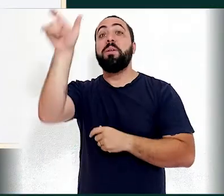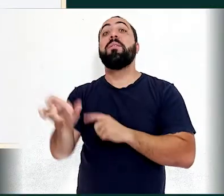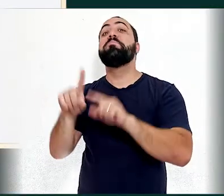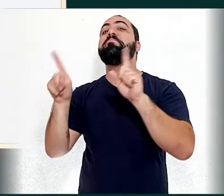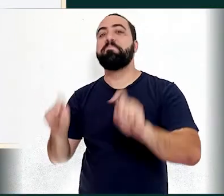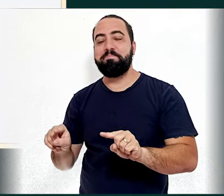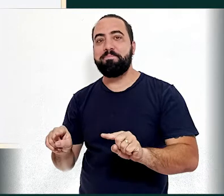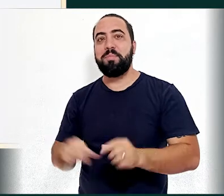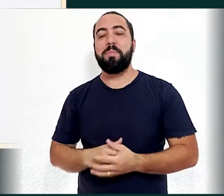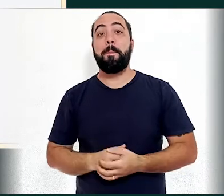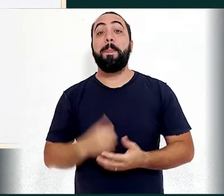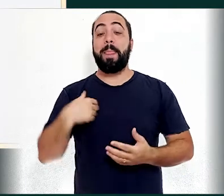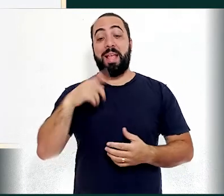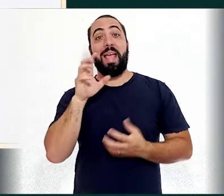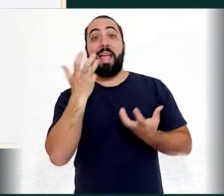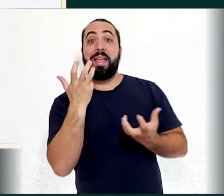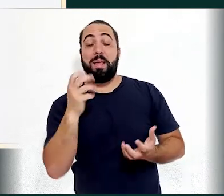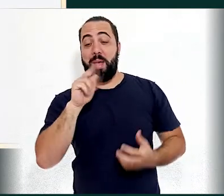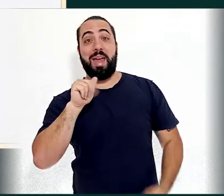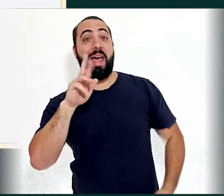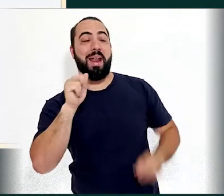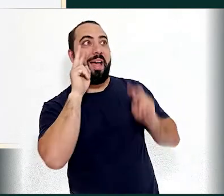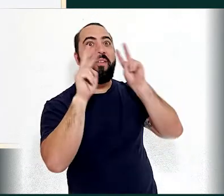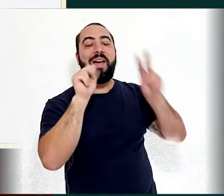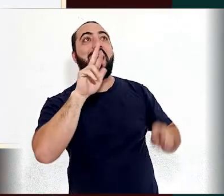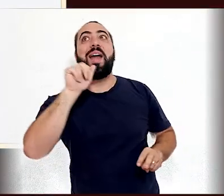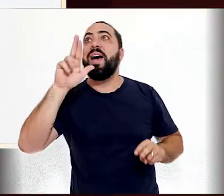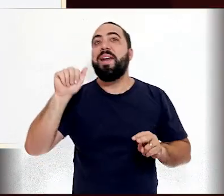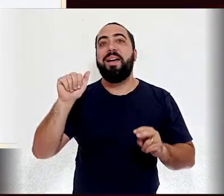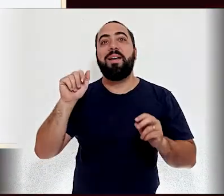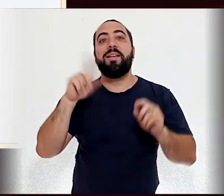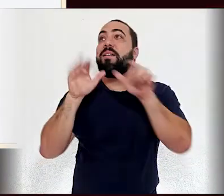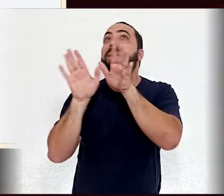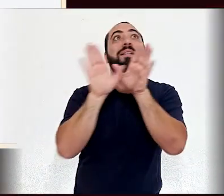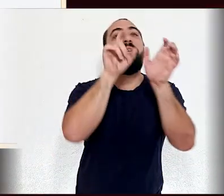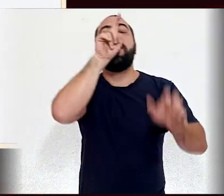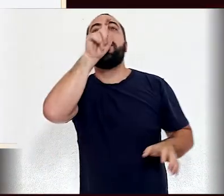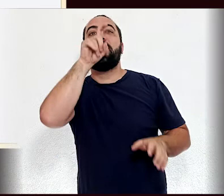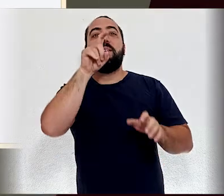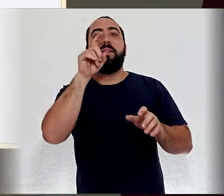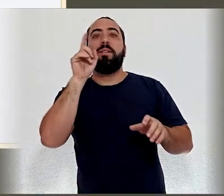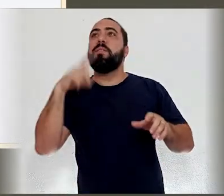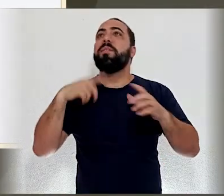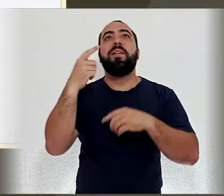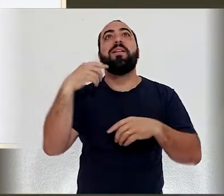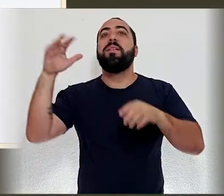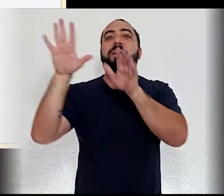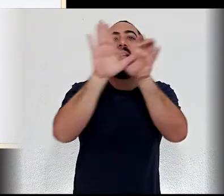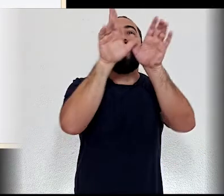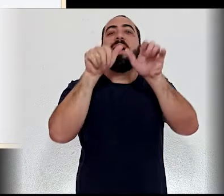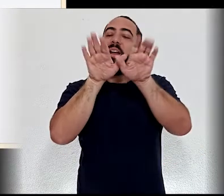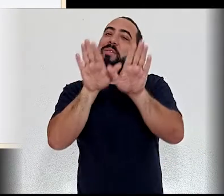Quero ver o Arara, quero ver o Arara. Passar pra outro, que o Arara vai ficar.